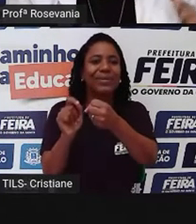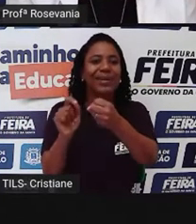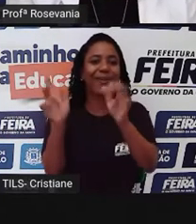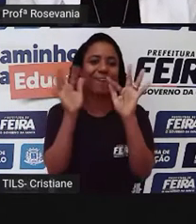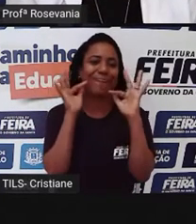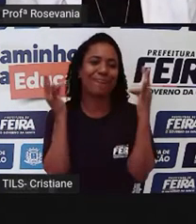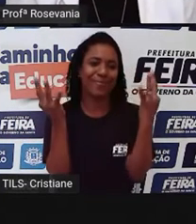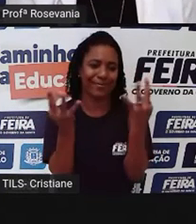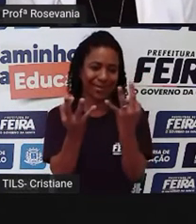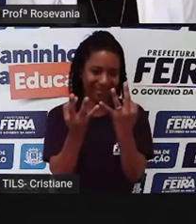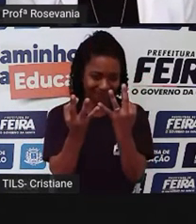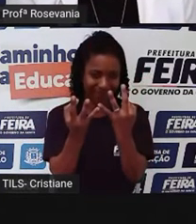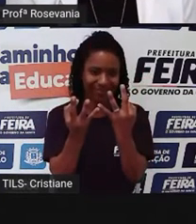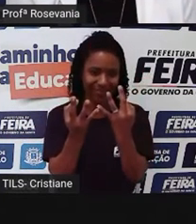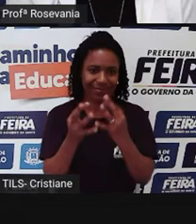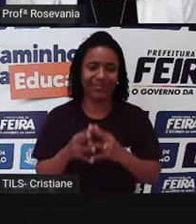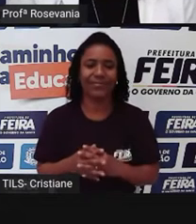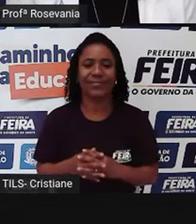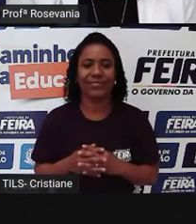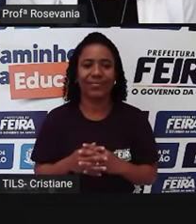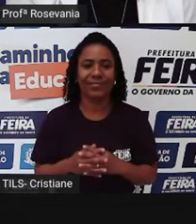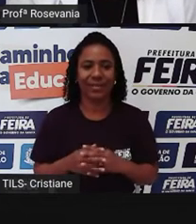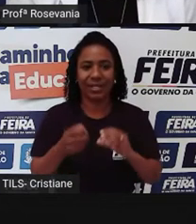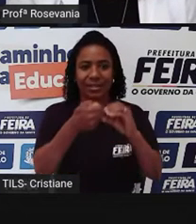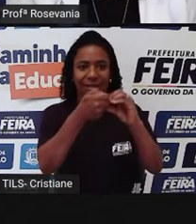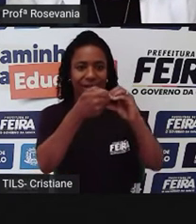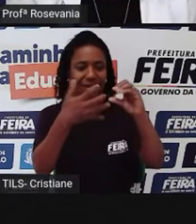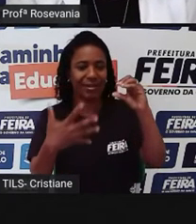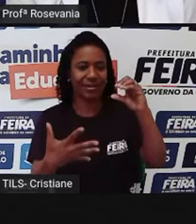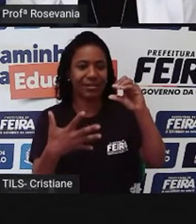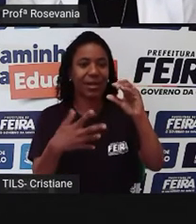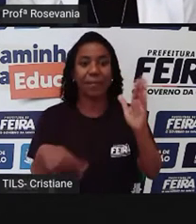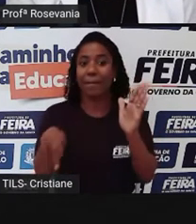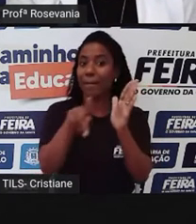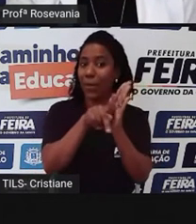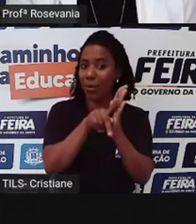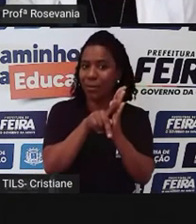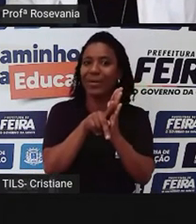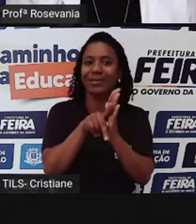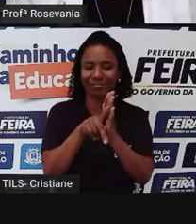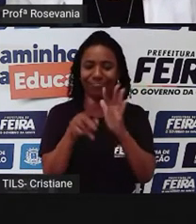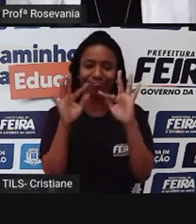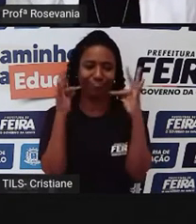não de características específicas da maioria das empresas.